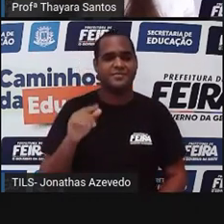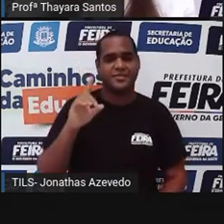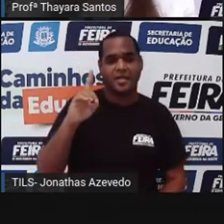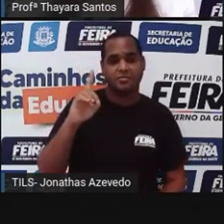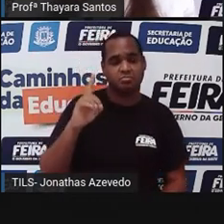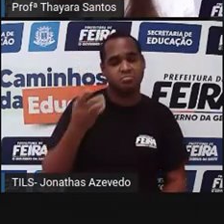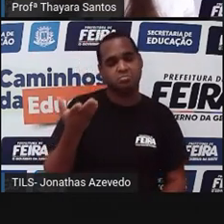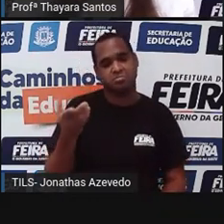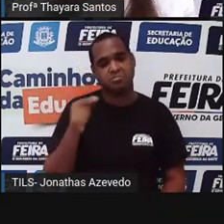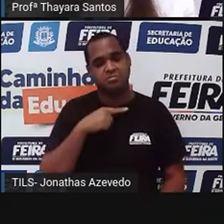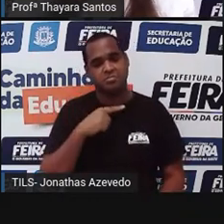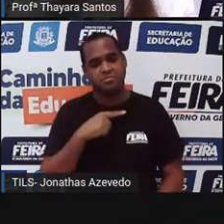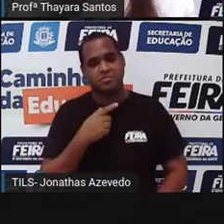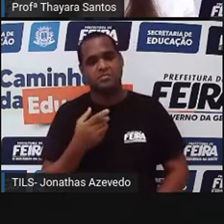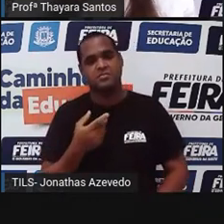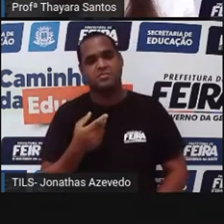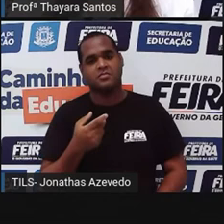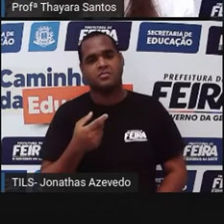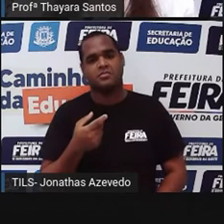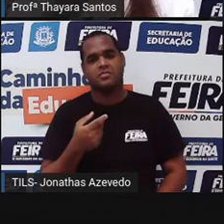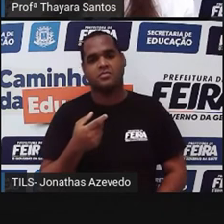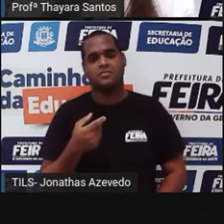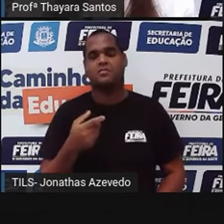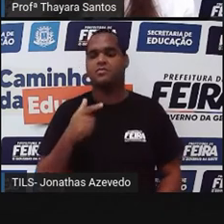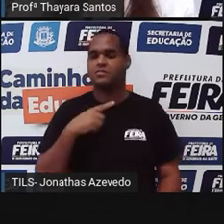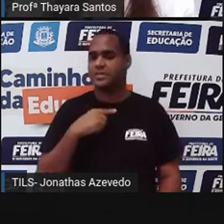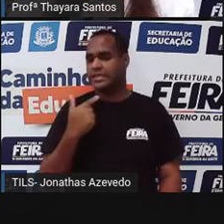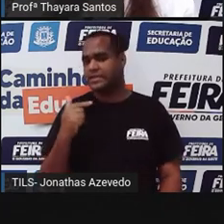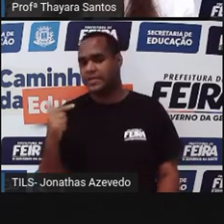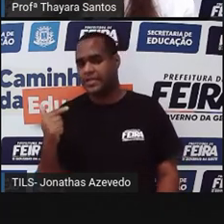nessa. Já vi que tem. Nessa daqui.